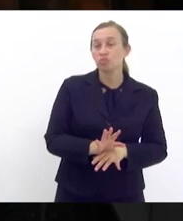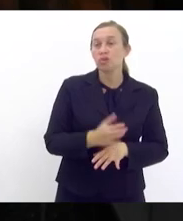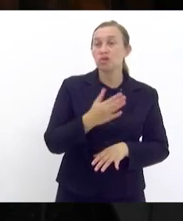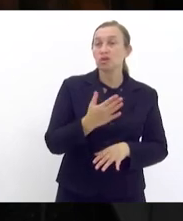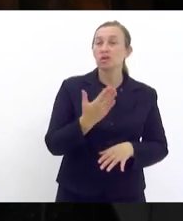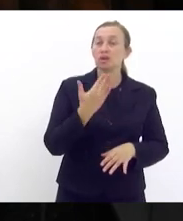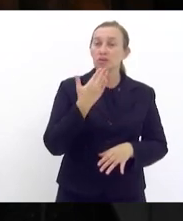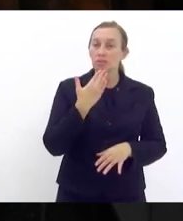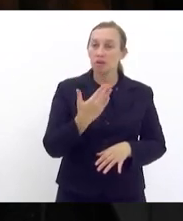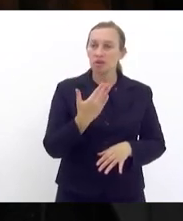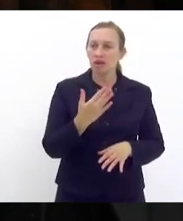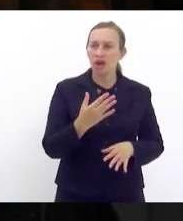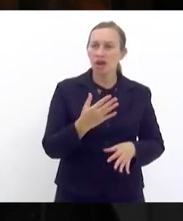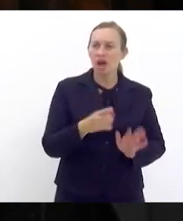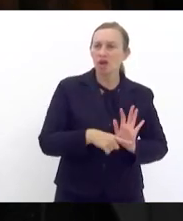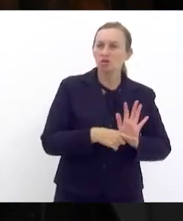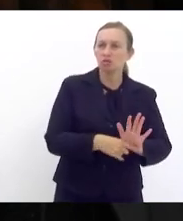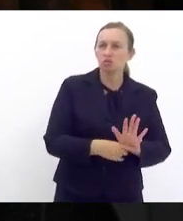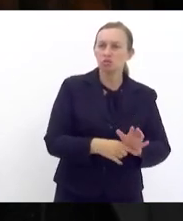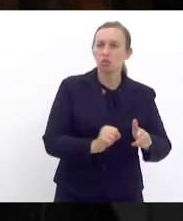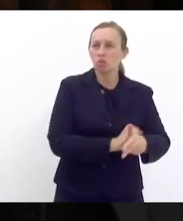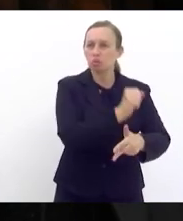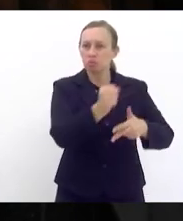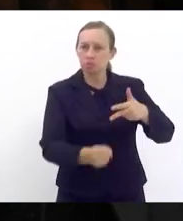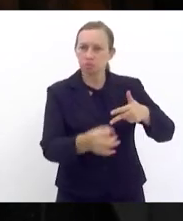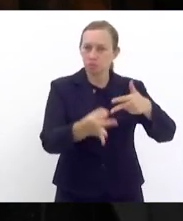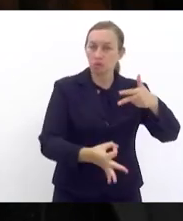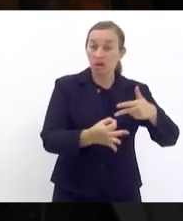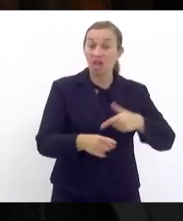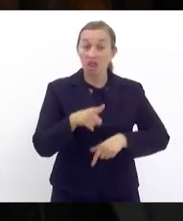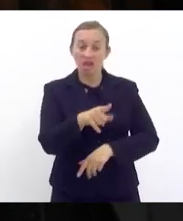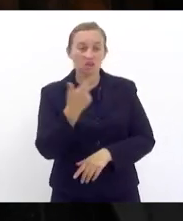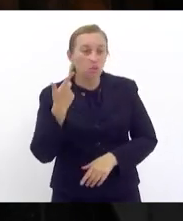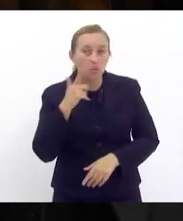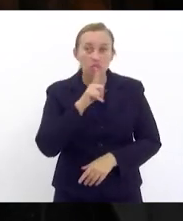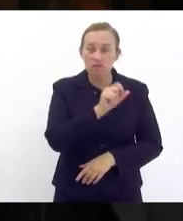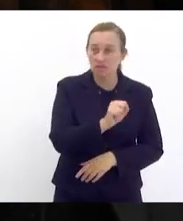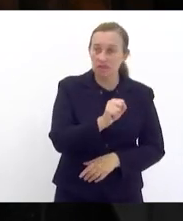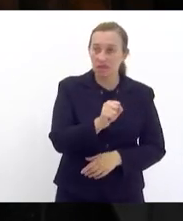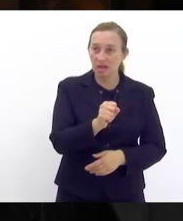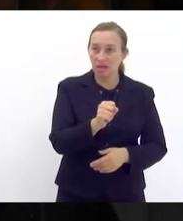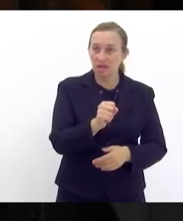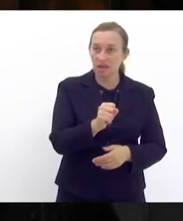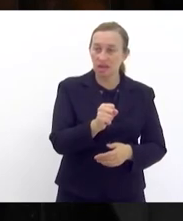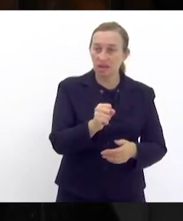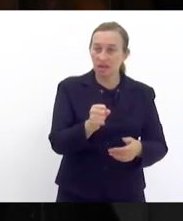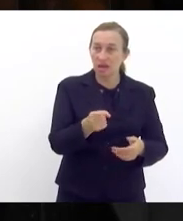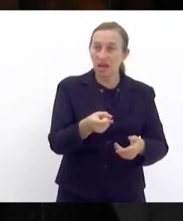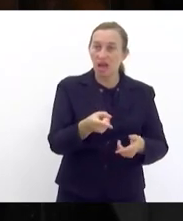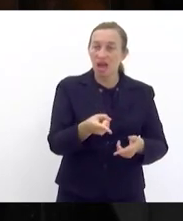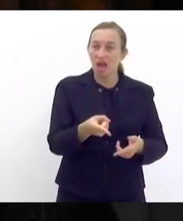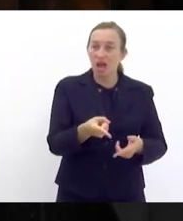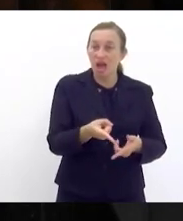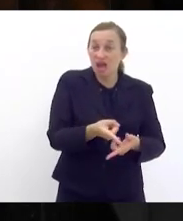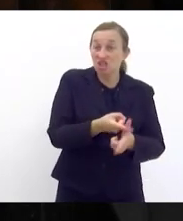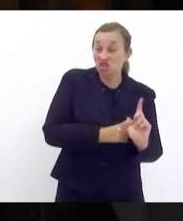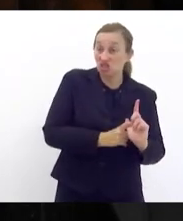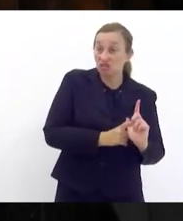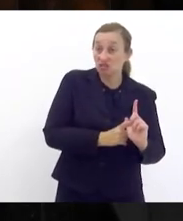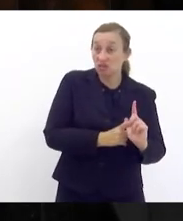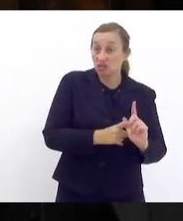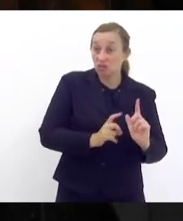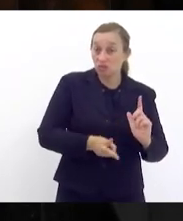poder judiciário. E lá se consegue uma eliminar a dívida fica inscrita na dívida ativa mas não paga.